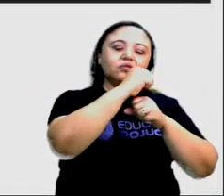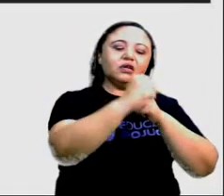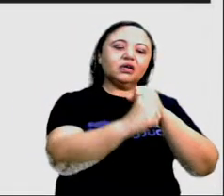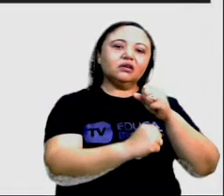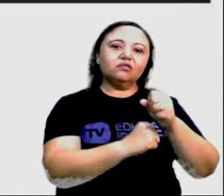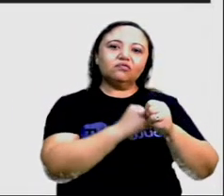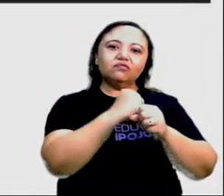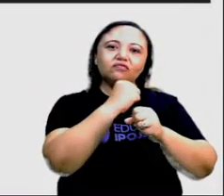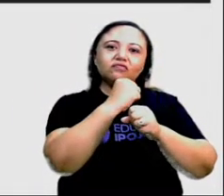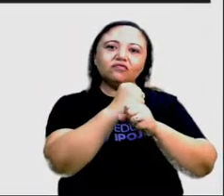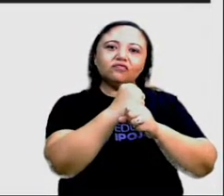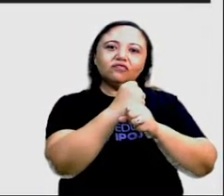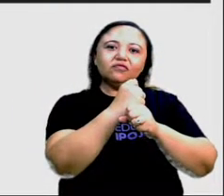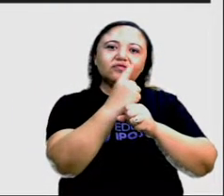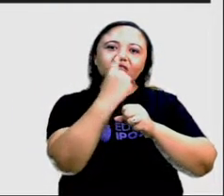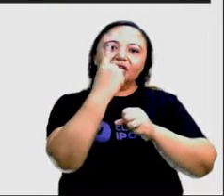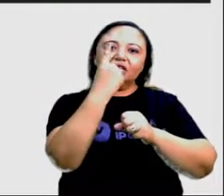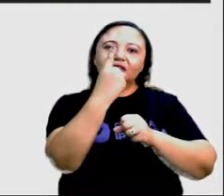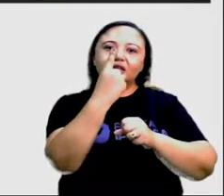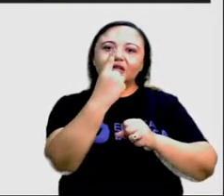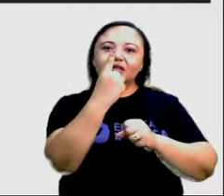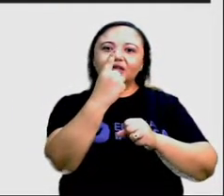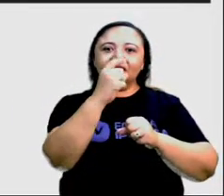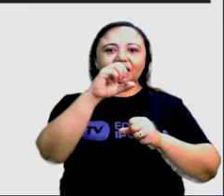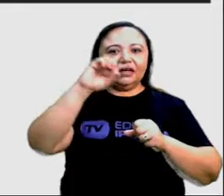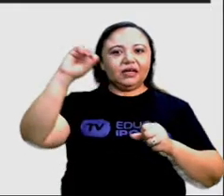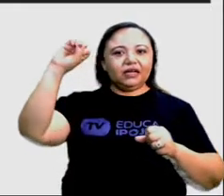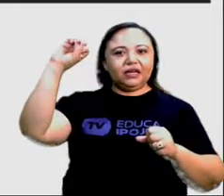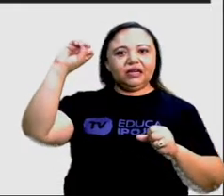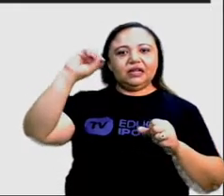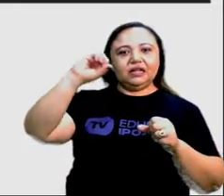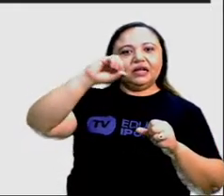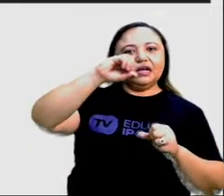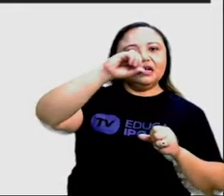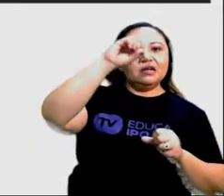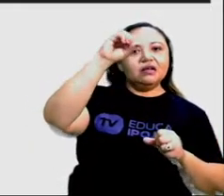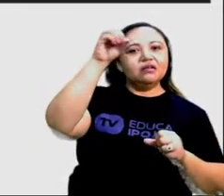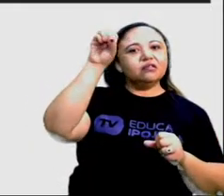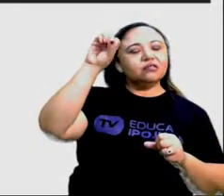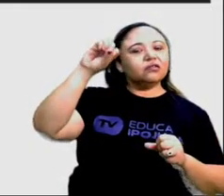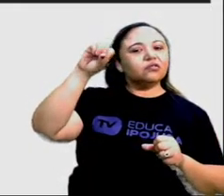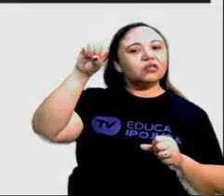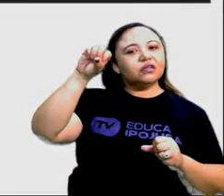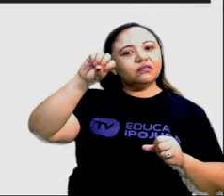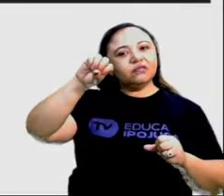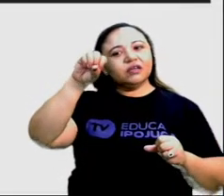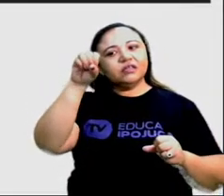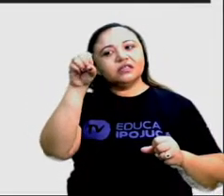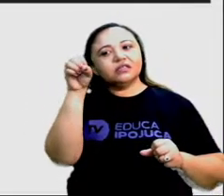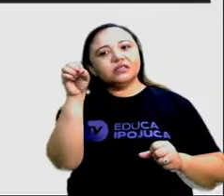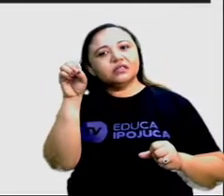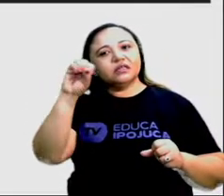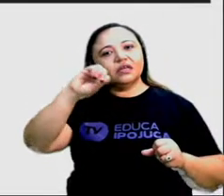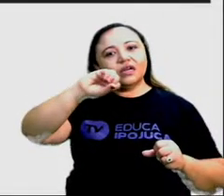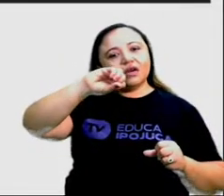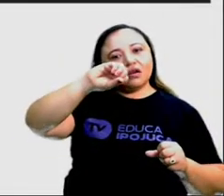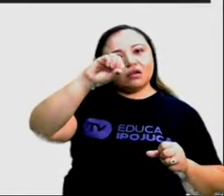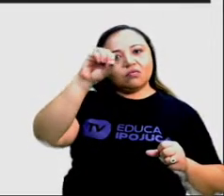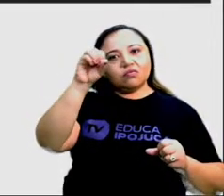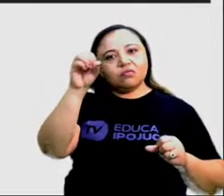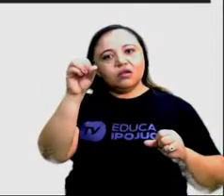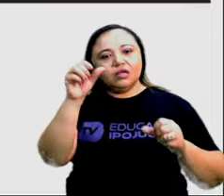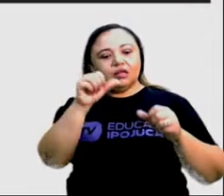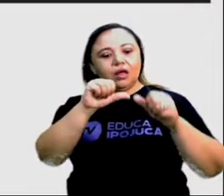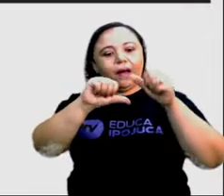esse movimento recebe o nome de translação e a sua principal consequência é a mudança das